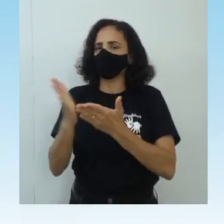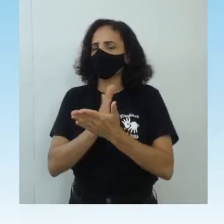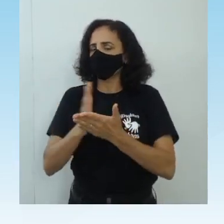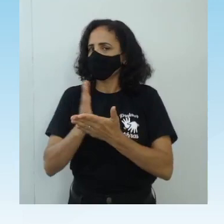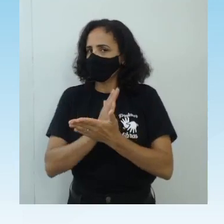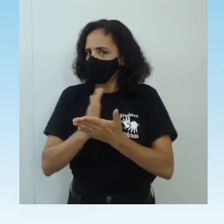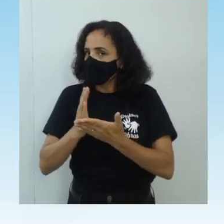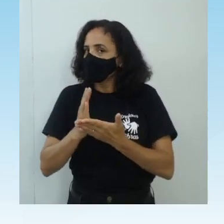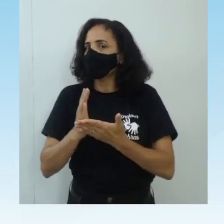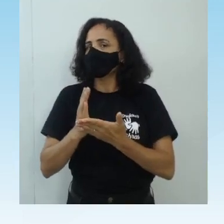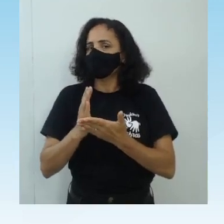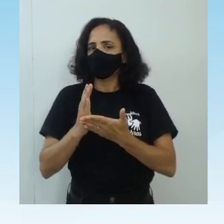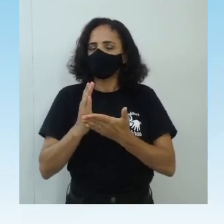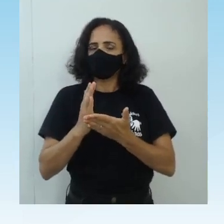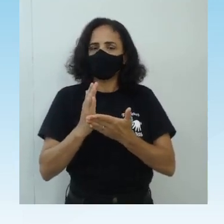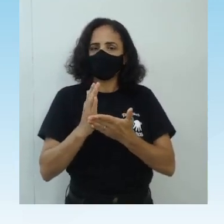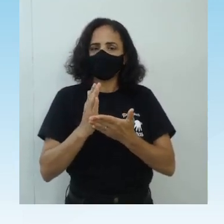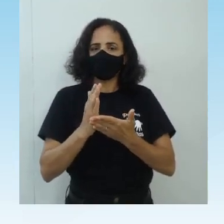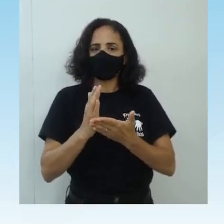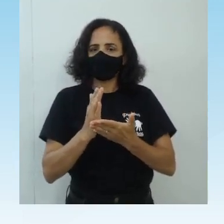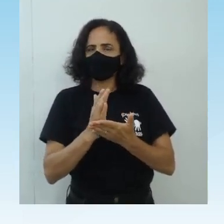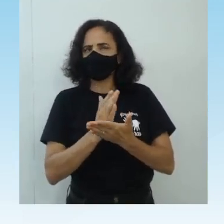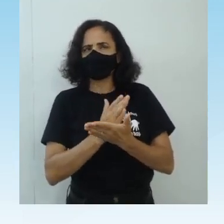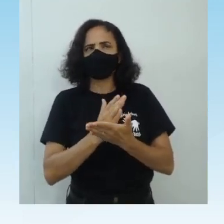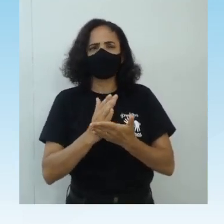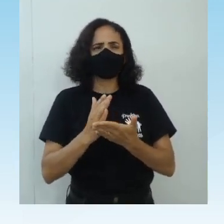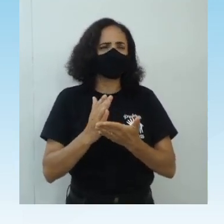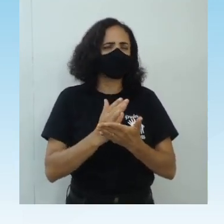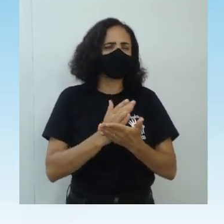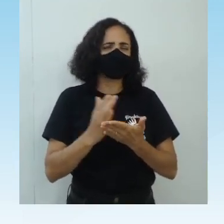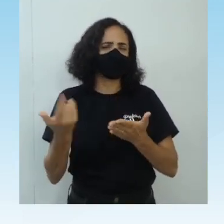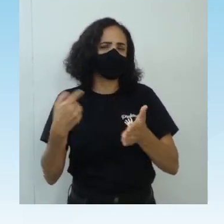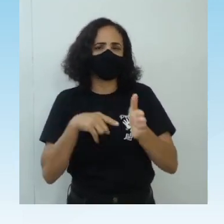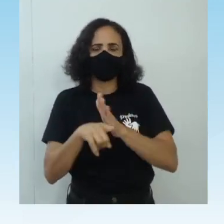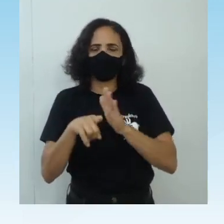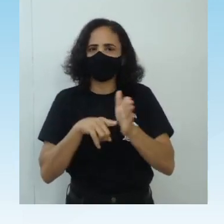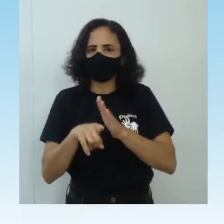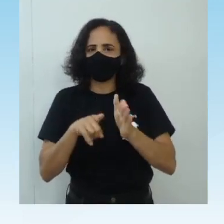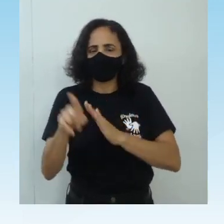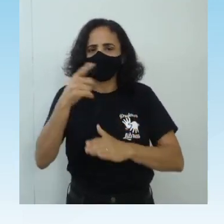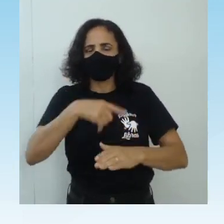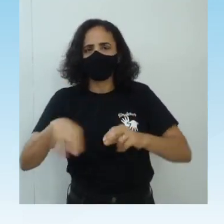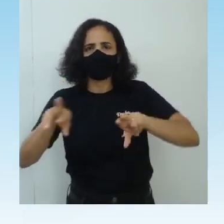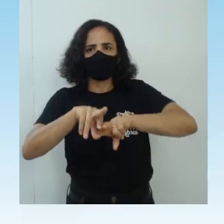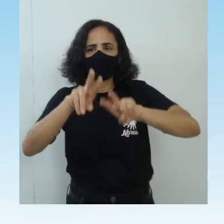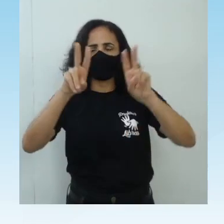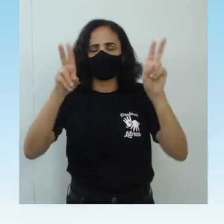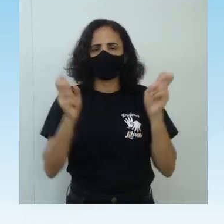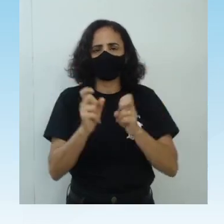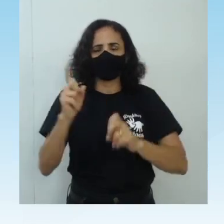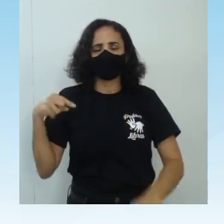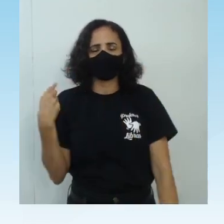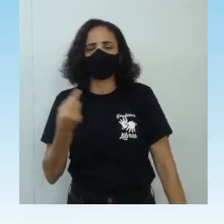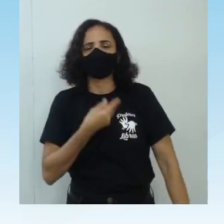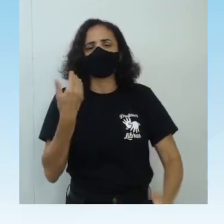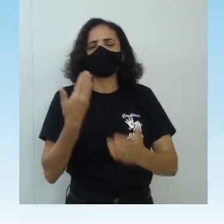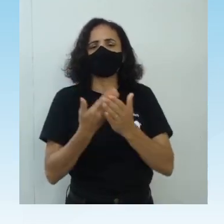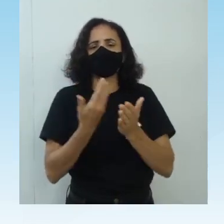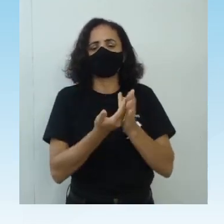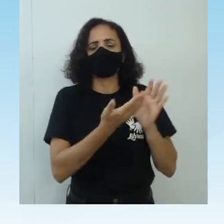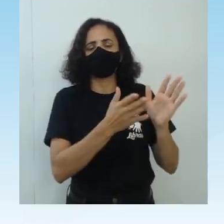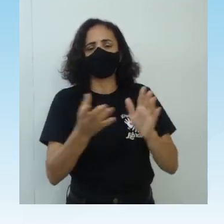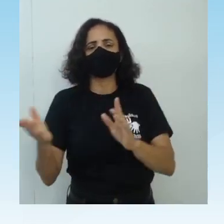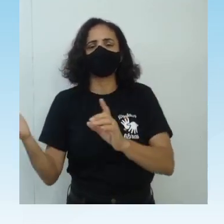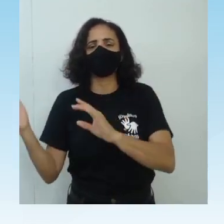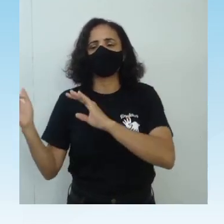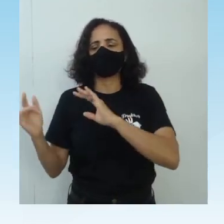algumas perguntas, alguns temas, para que nós possamos trabalhar de acordo com